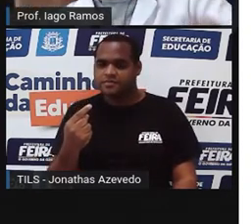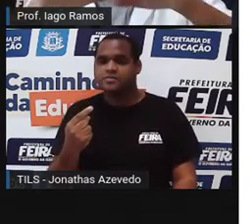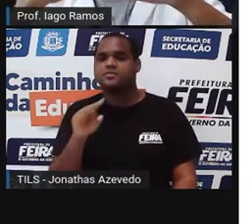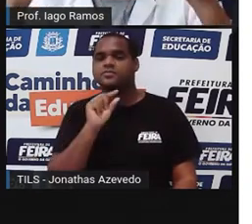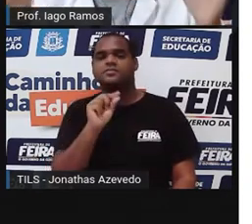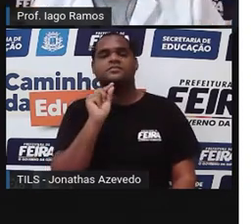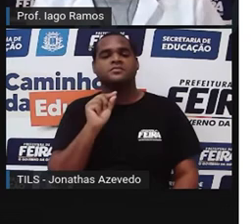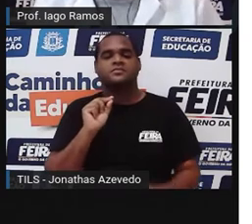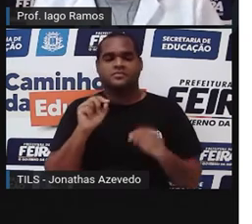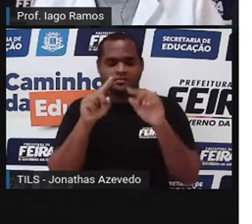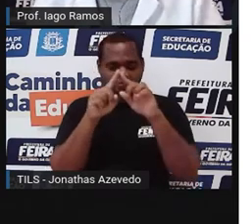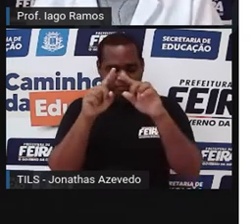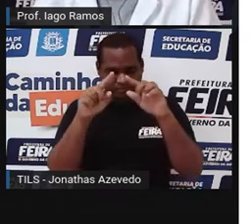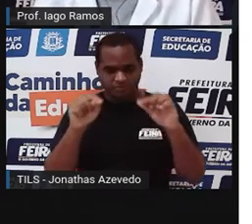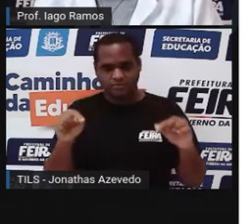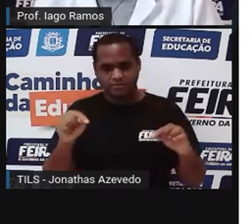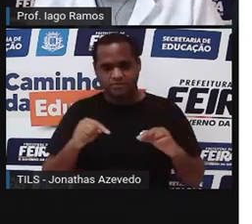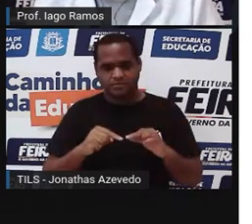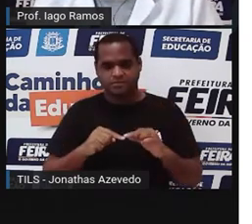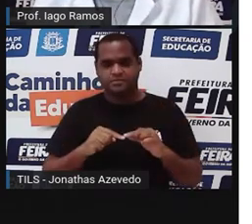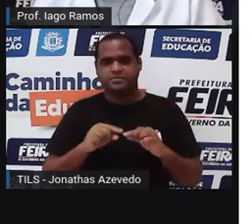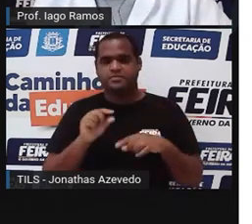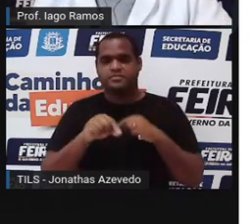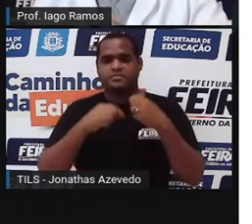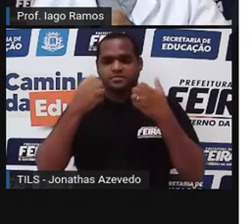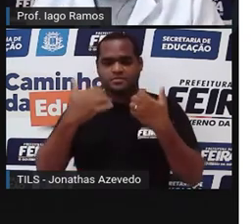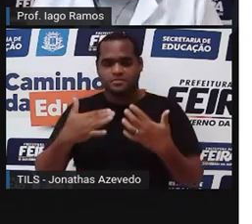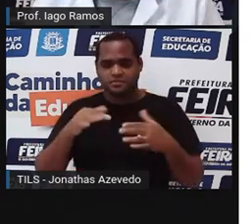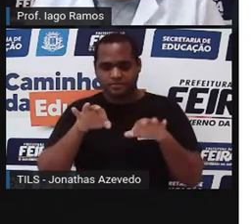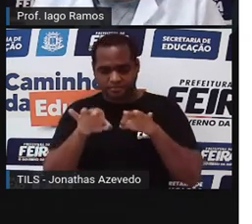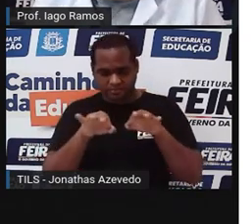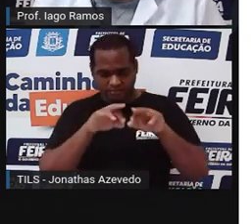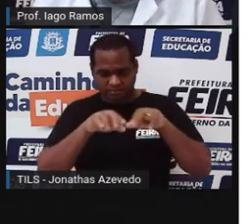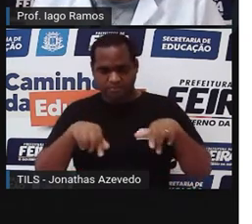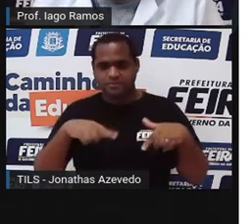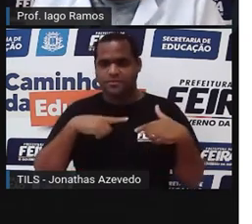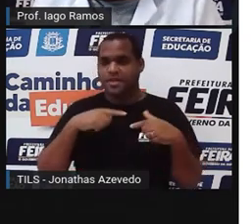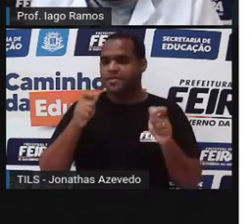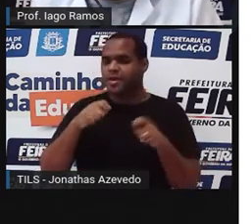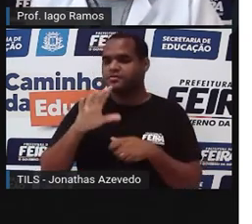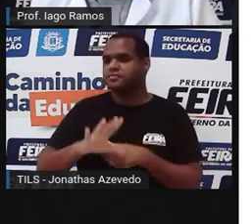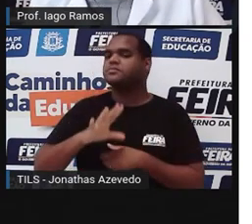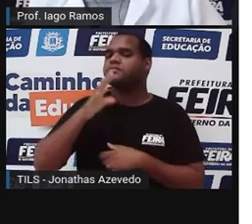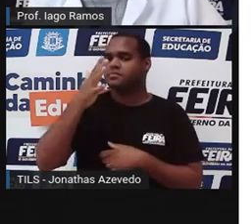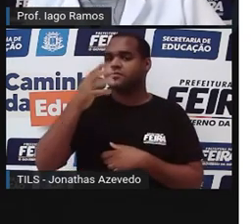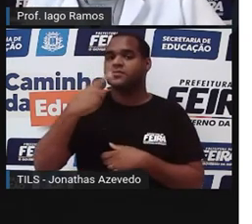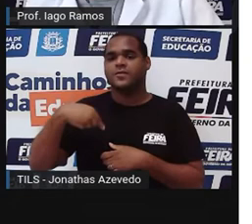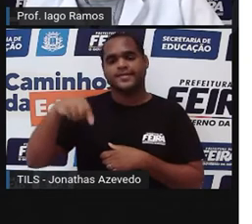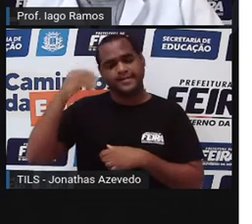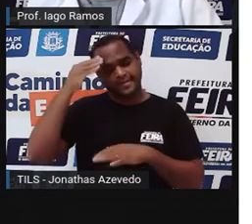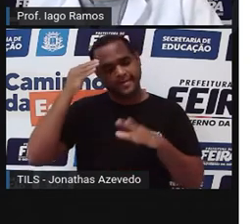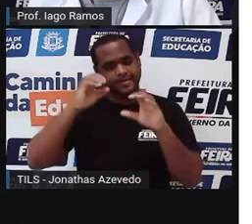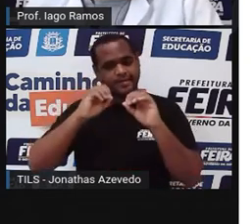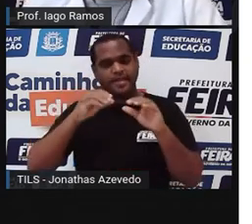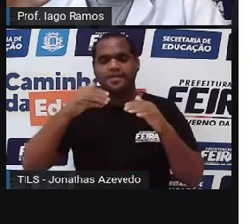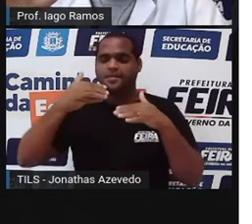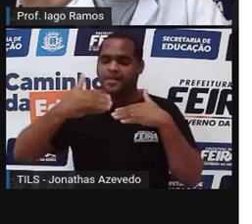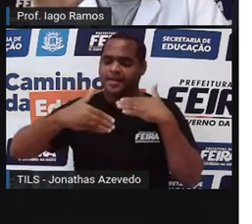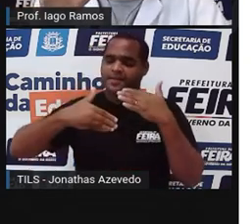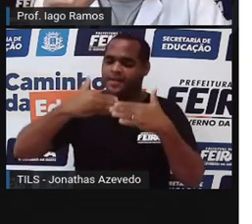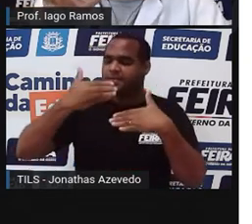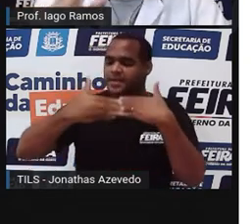Tudo isso aqui foi construído propositalmente. e a gente vai entendendo passo a passo, né?